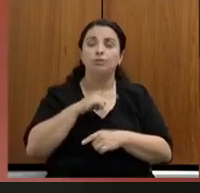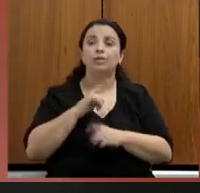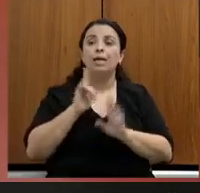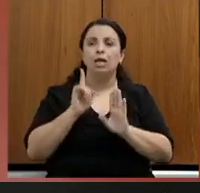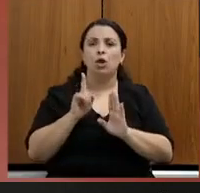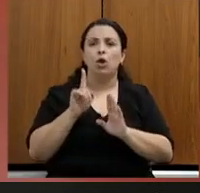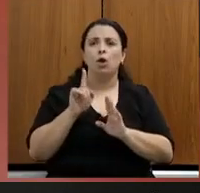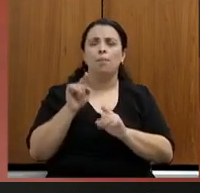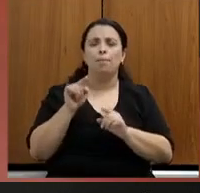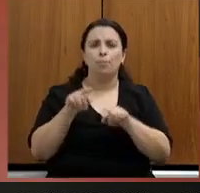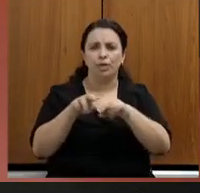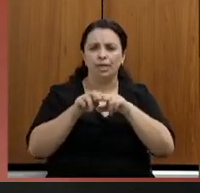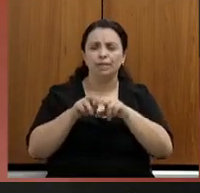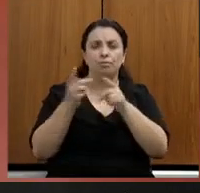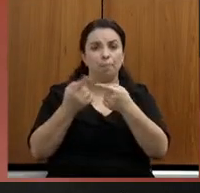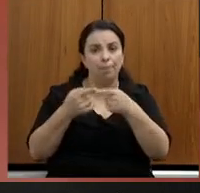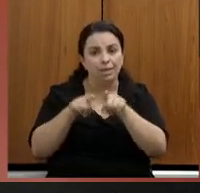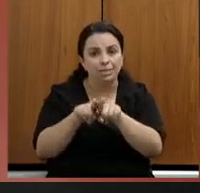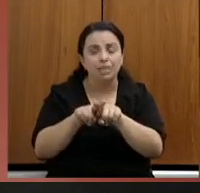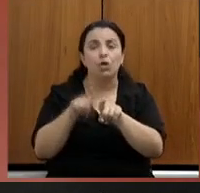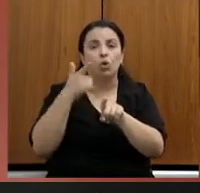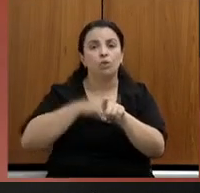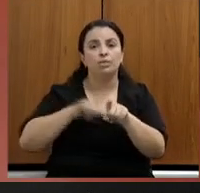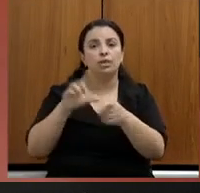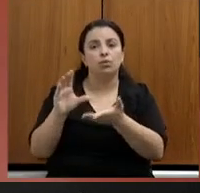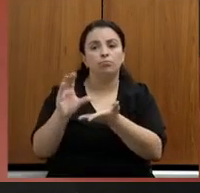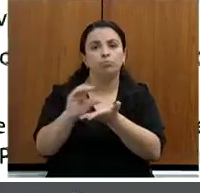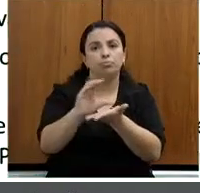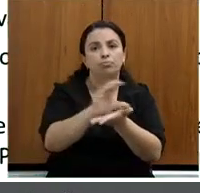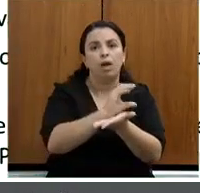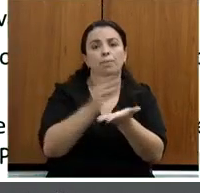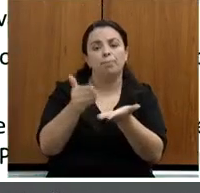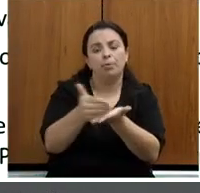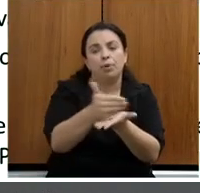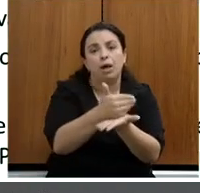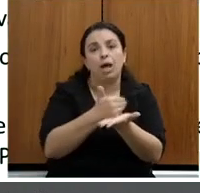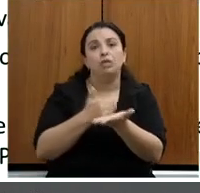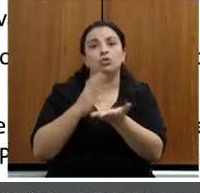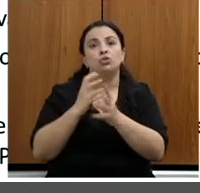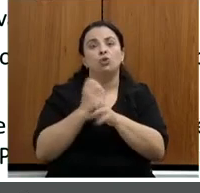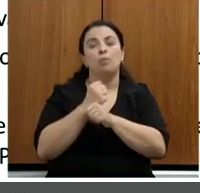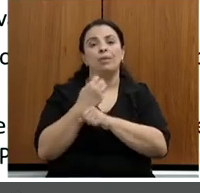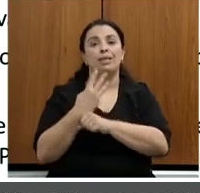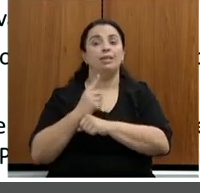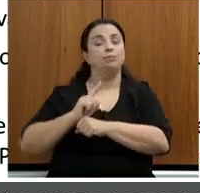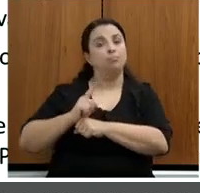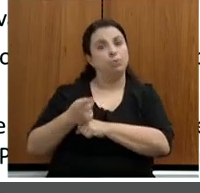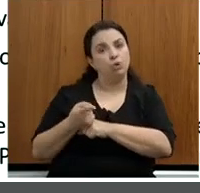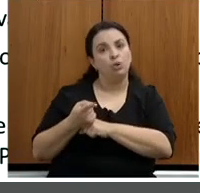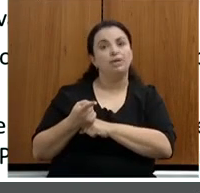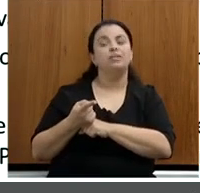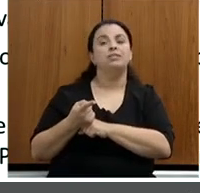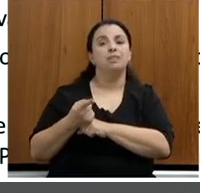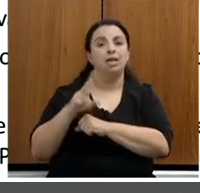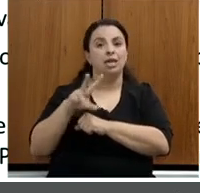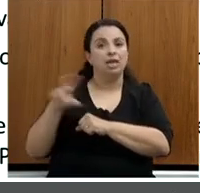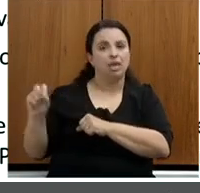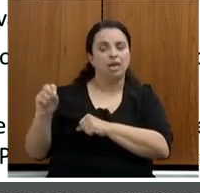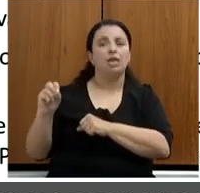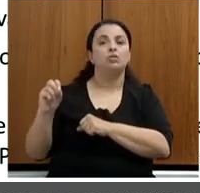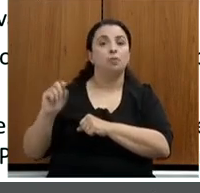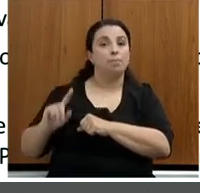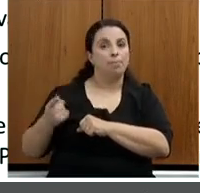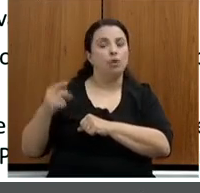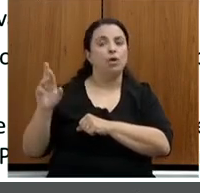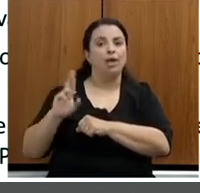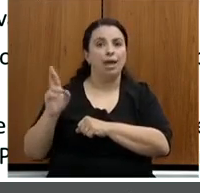captamos aproximadamente R$,5 milhões que estão nos propiciando atualizar o Plano Estadual de Mudanças